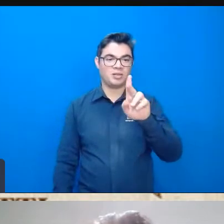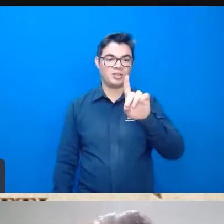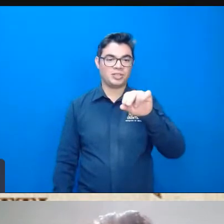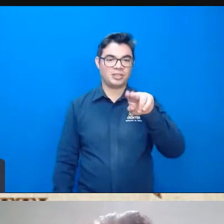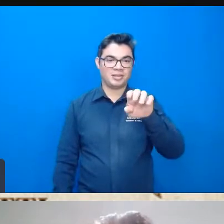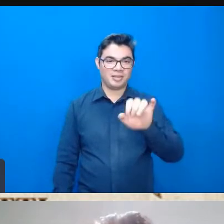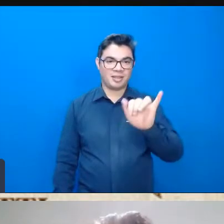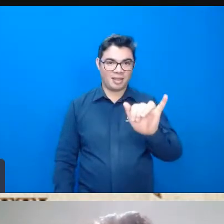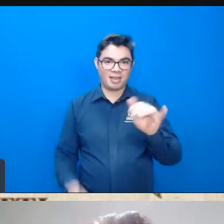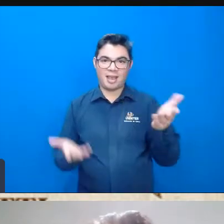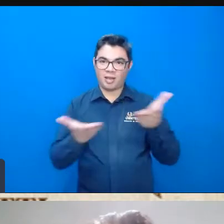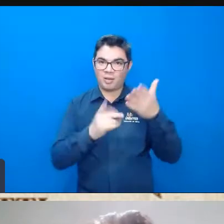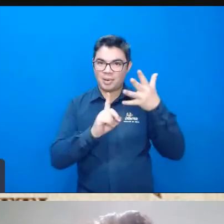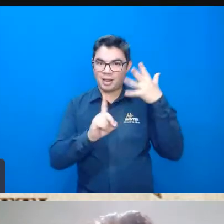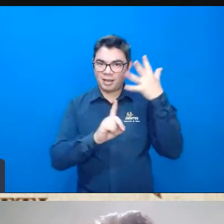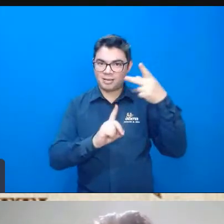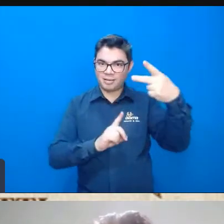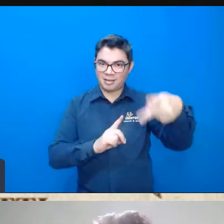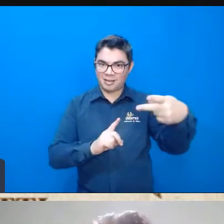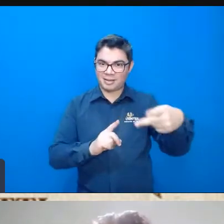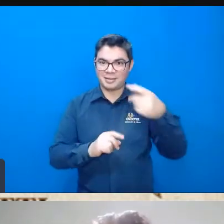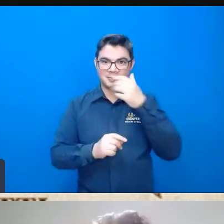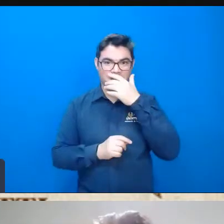conosco professora Renata